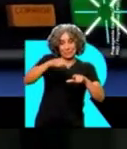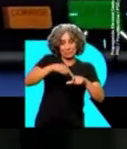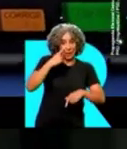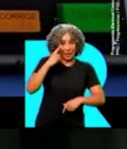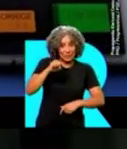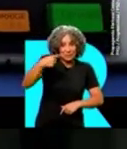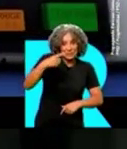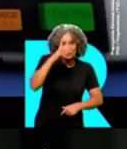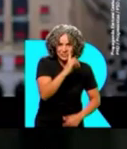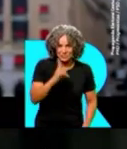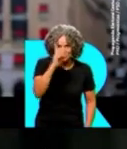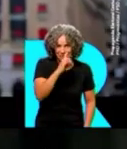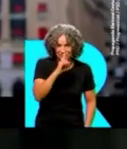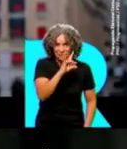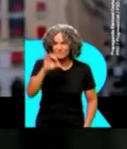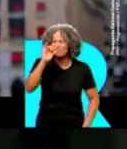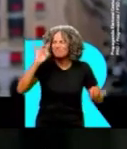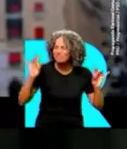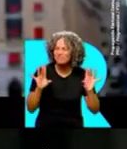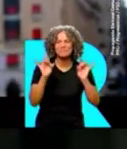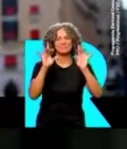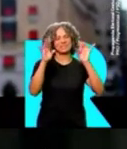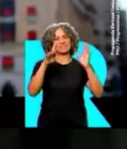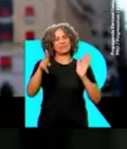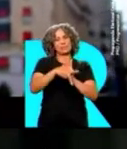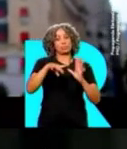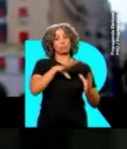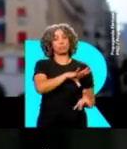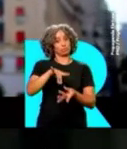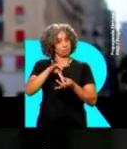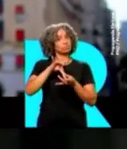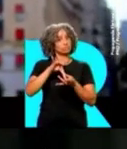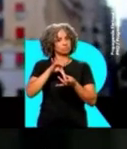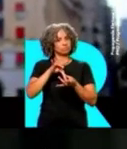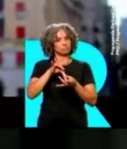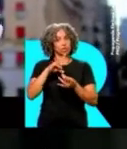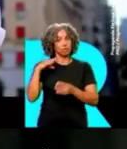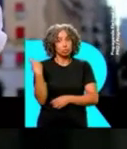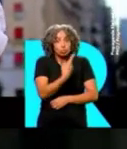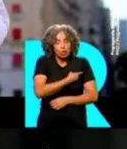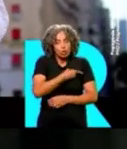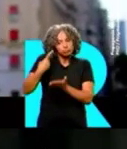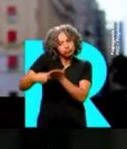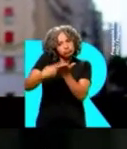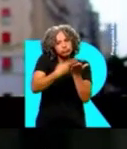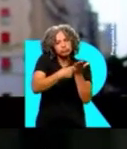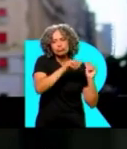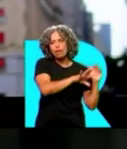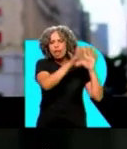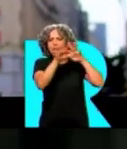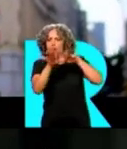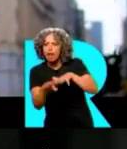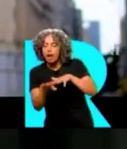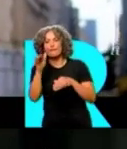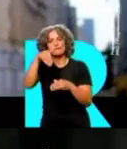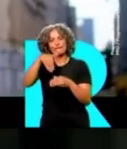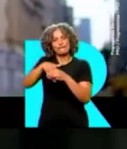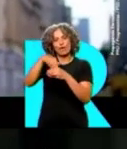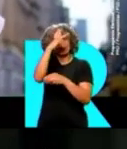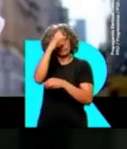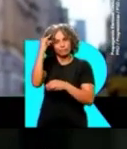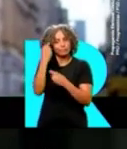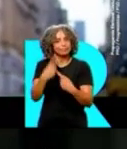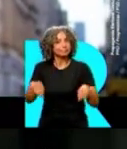Agora, no domingo, é um grande dia. Um grande dia da democracia. E todos nós iremos até as urnas para